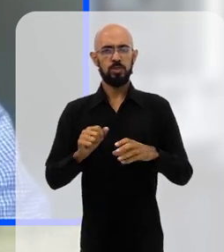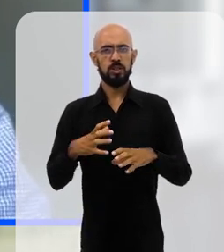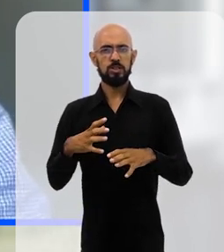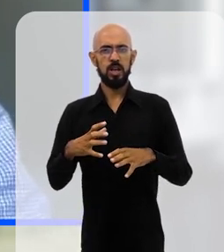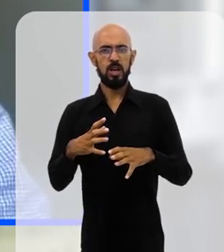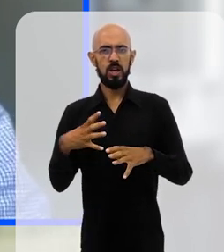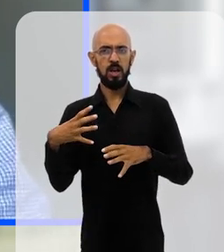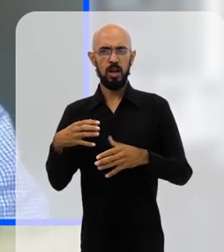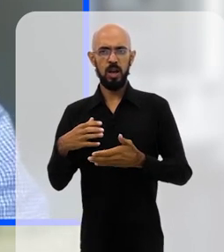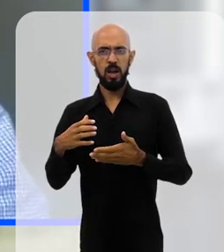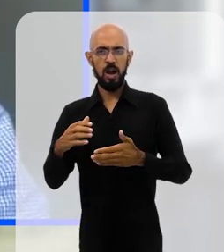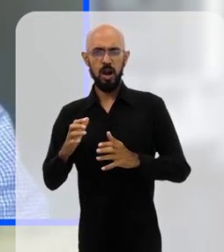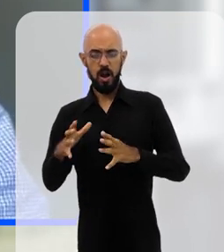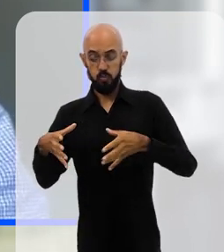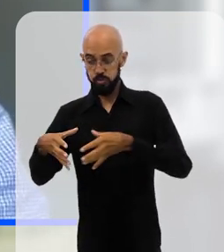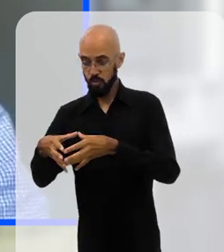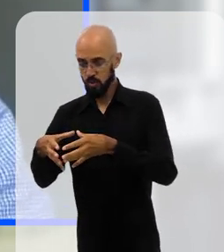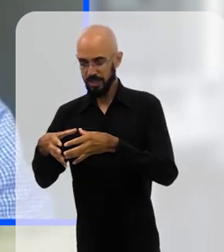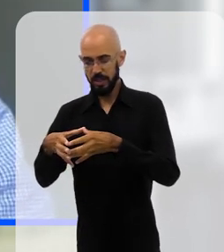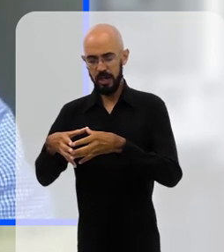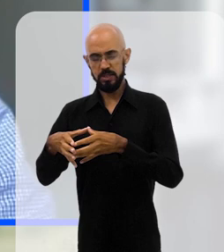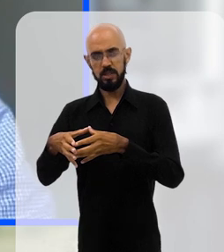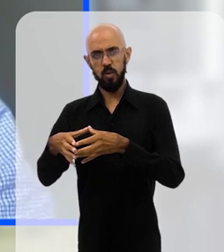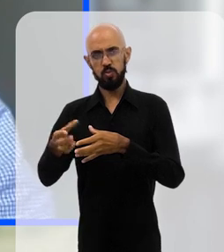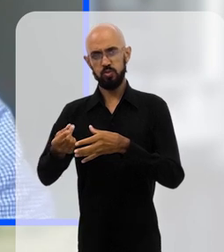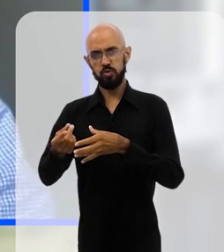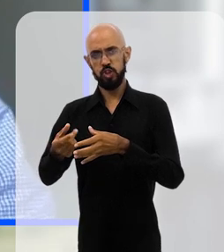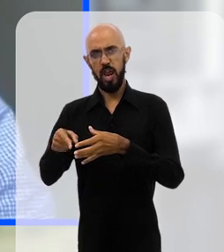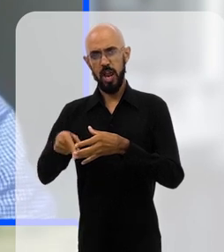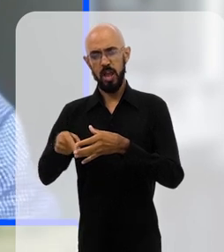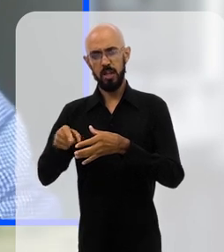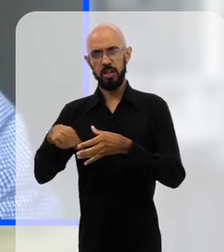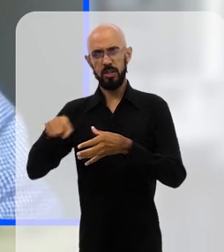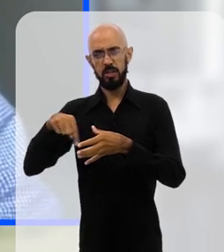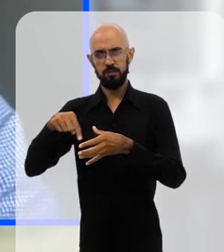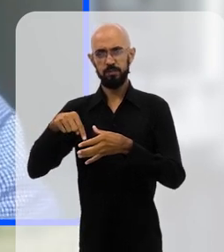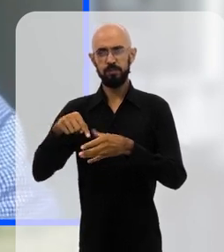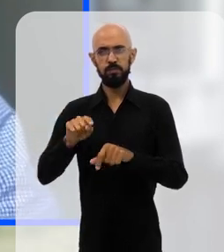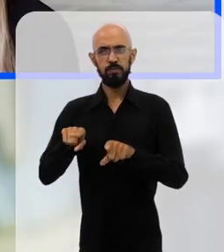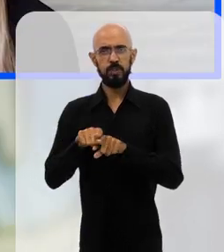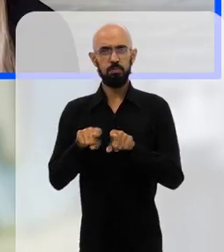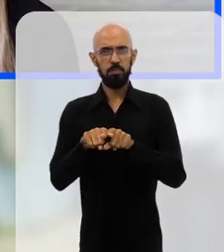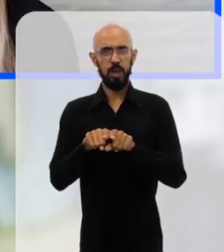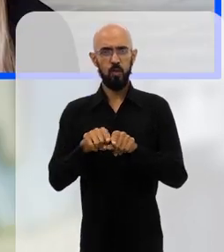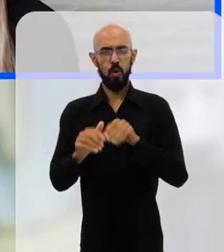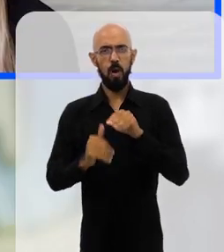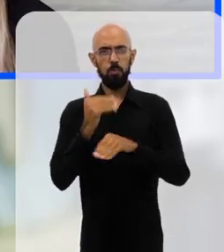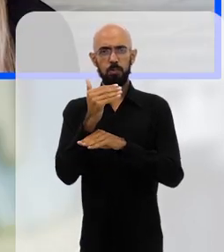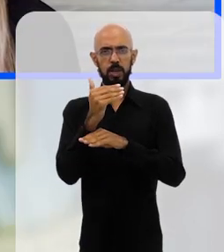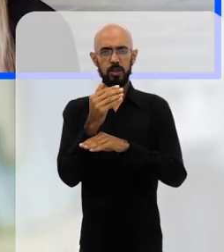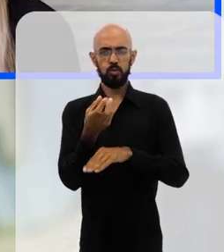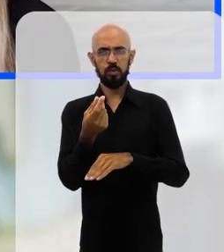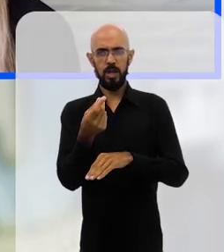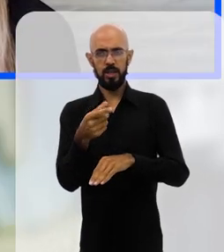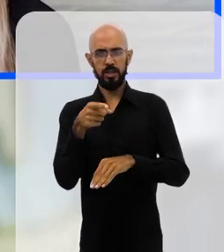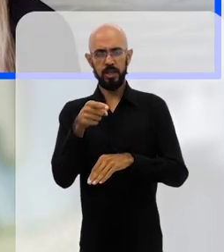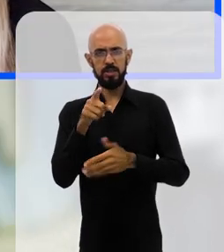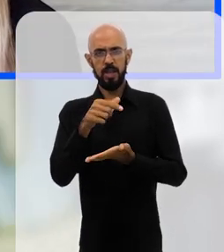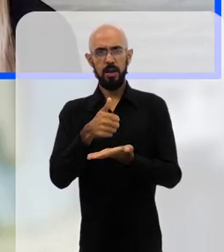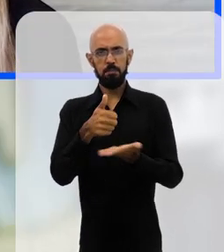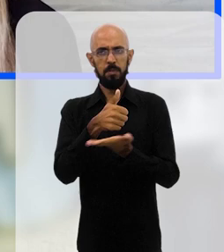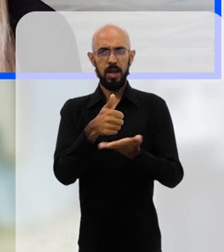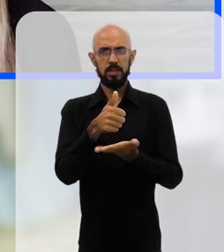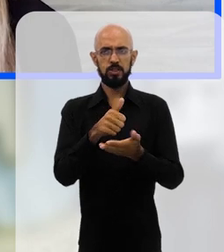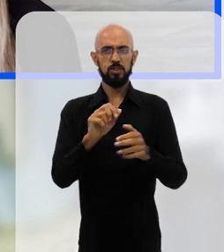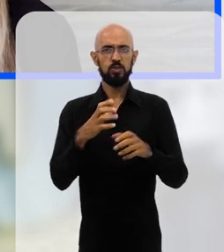concentração de renda e também desigualdades. Então, por exemplo, os dados relacionados ao aumento da riqueza dos bilionários, ele